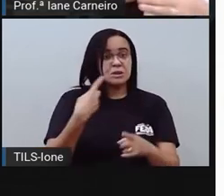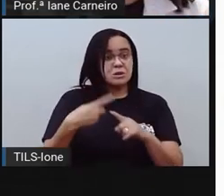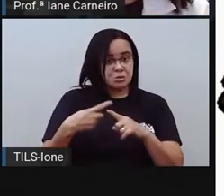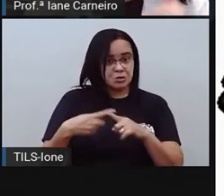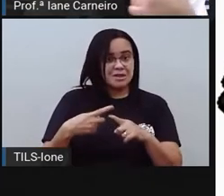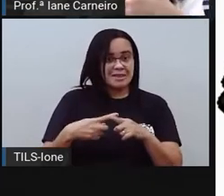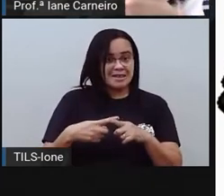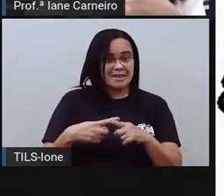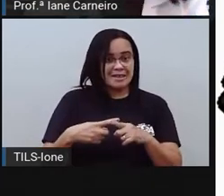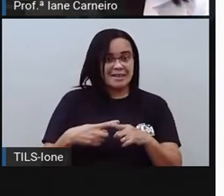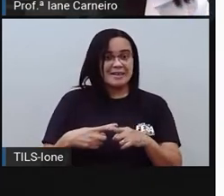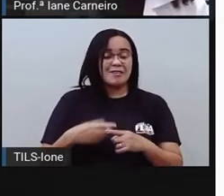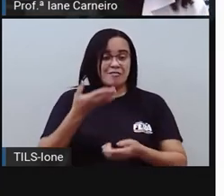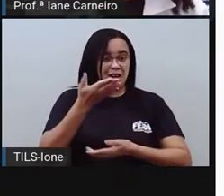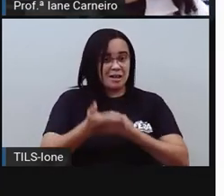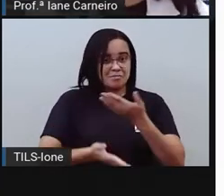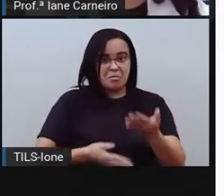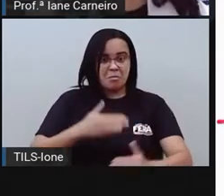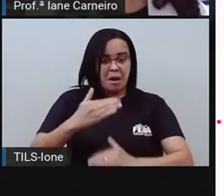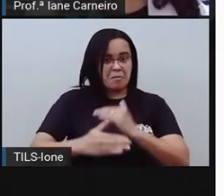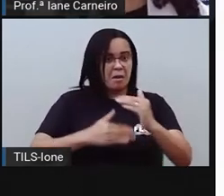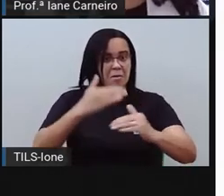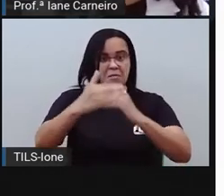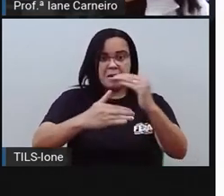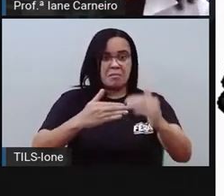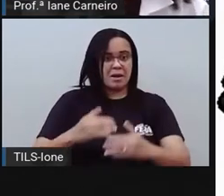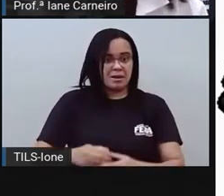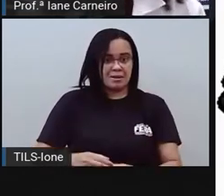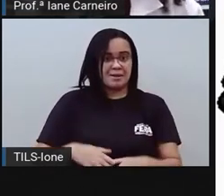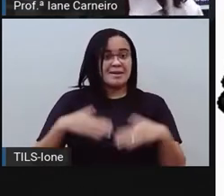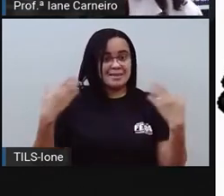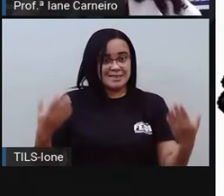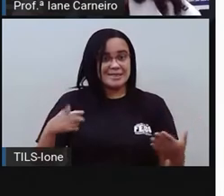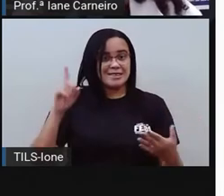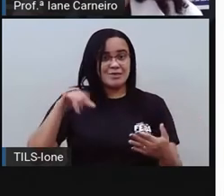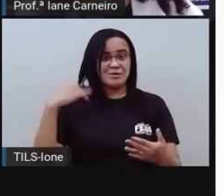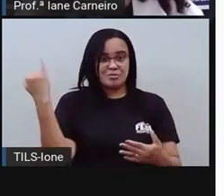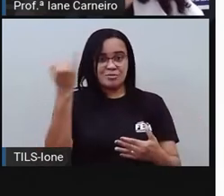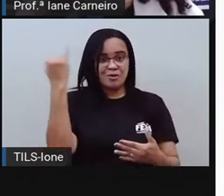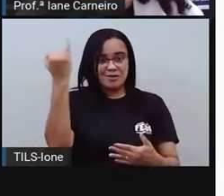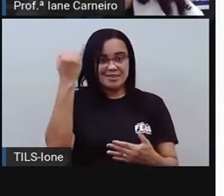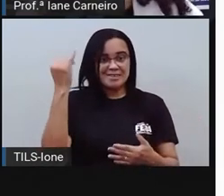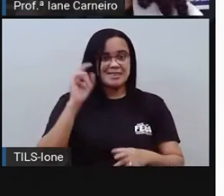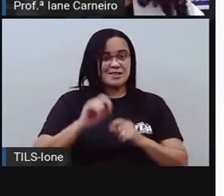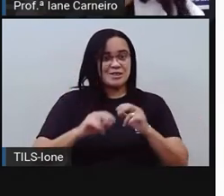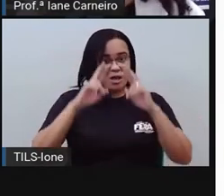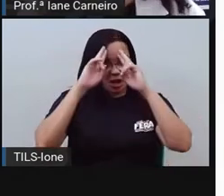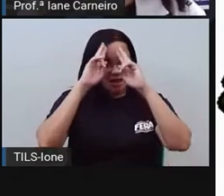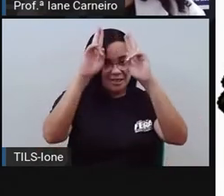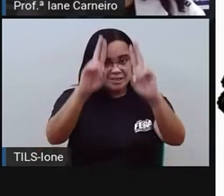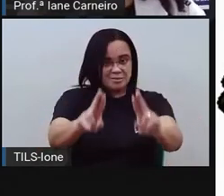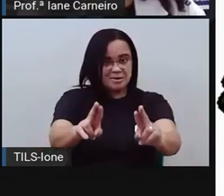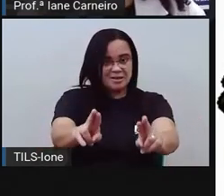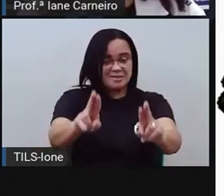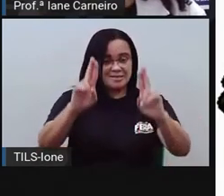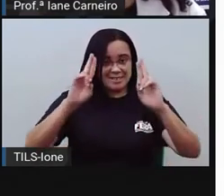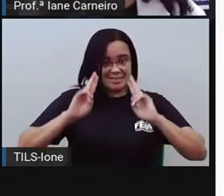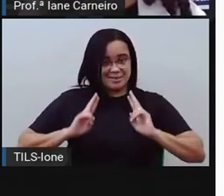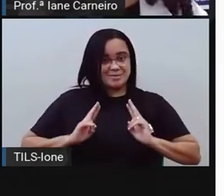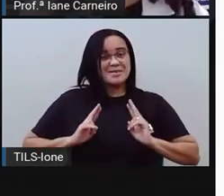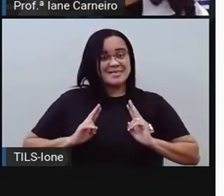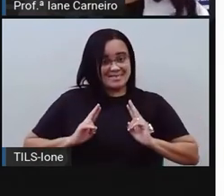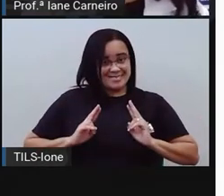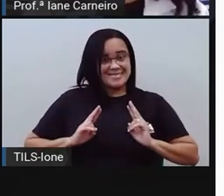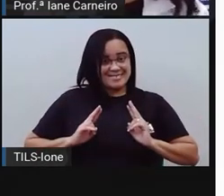quem seja. Beleza? Então, olha só. O que acontece, então? O que acontece, Proiane,